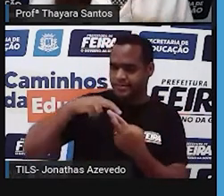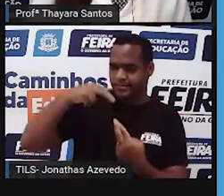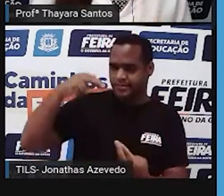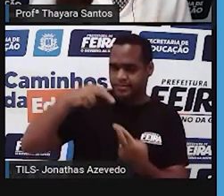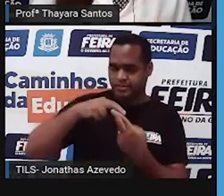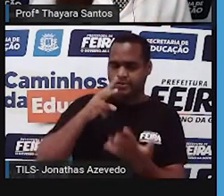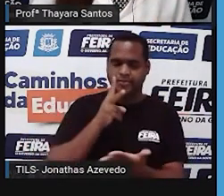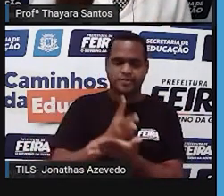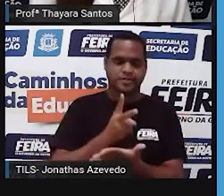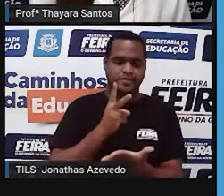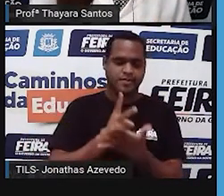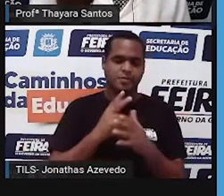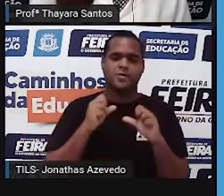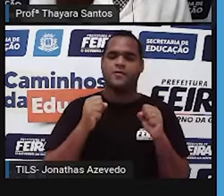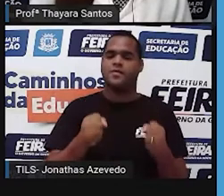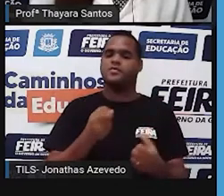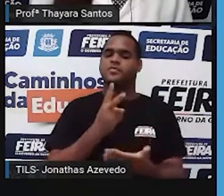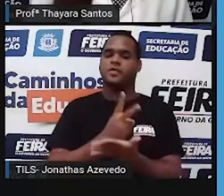continuar vendo isso.